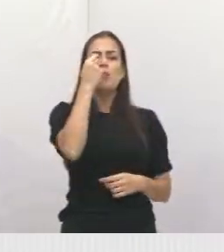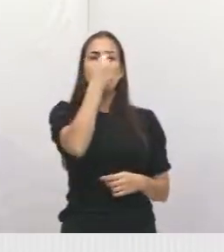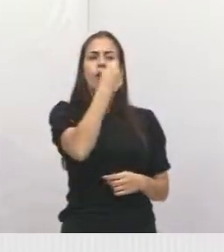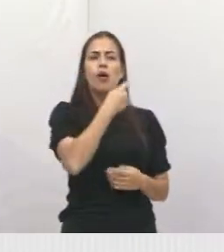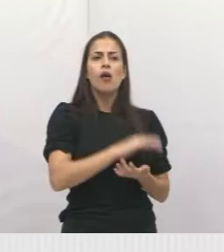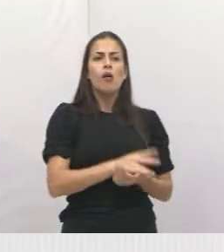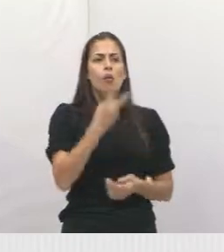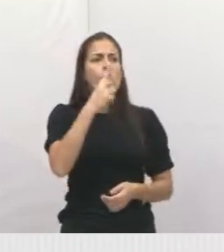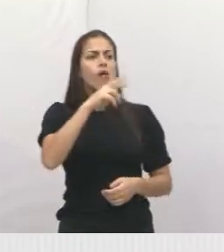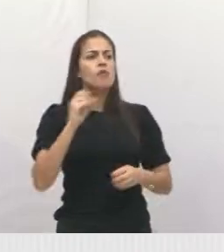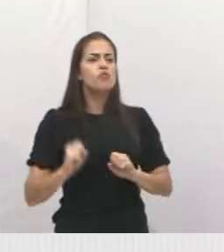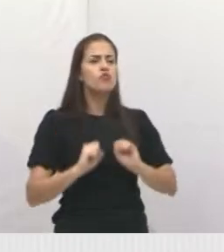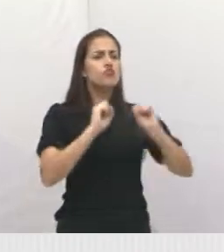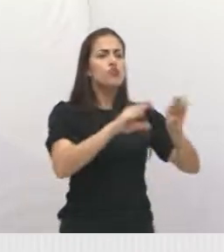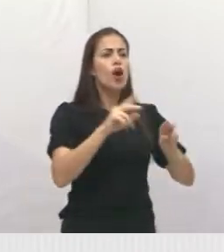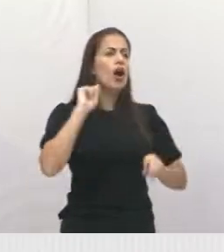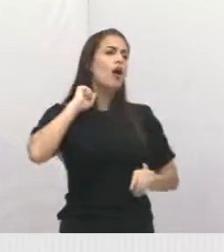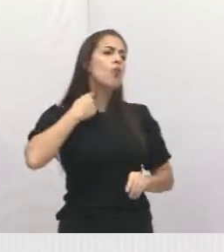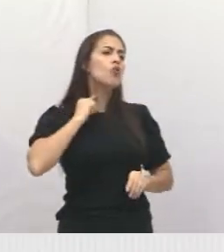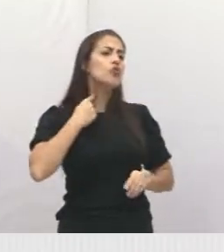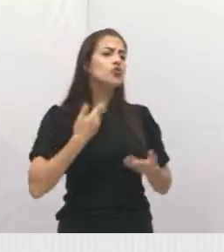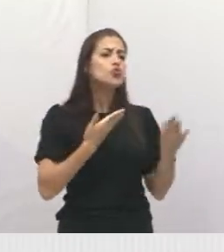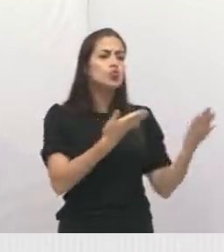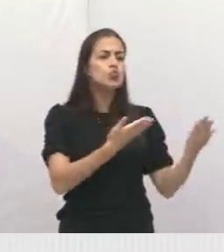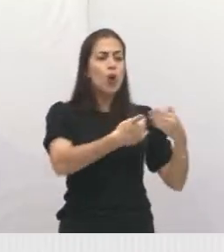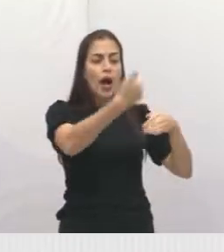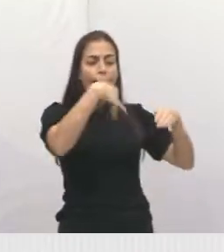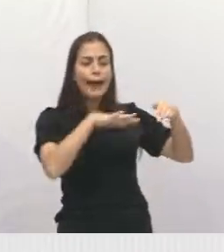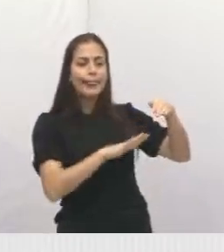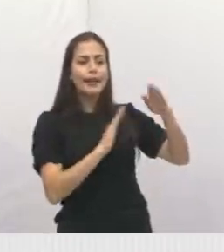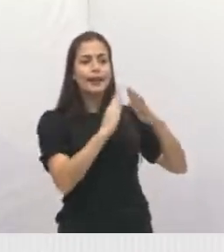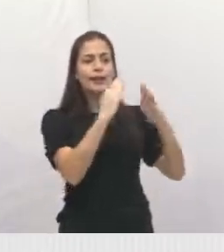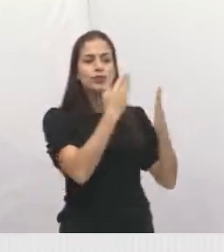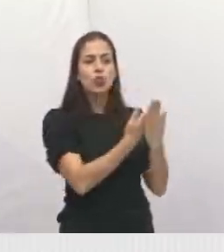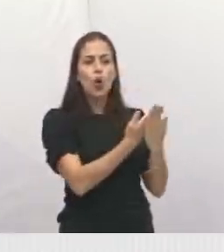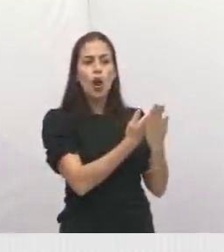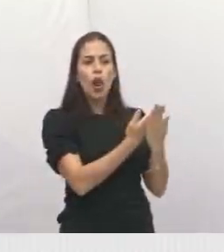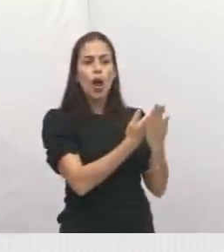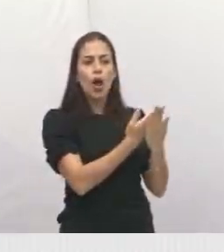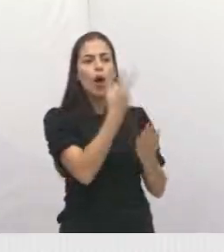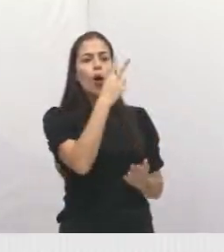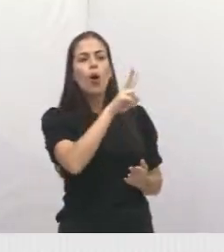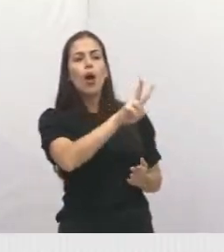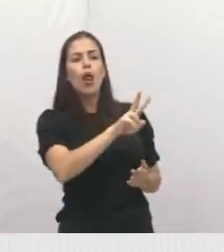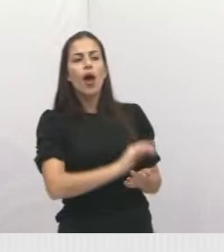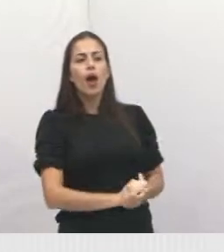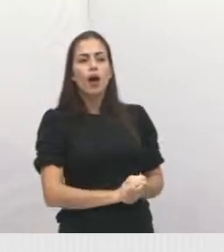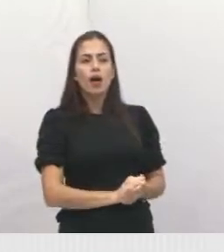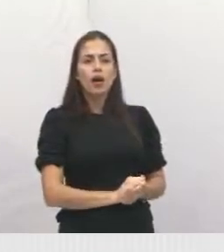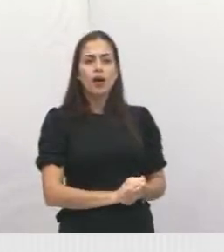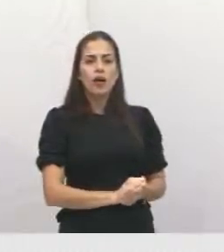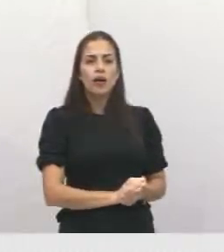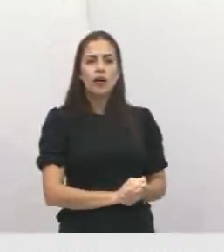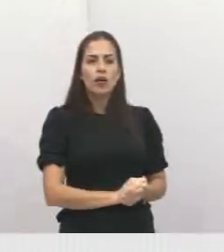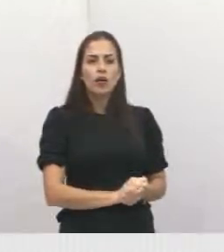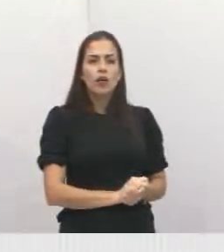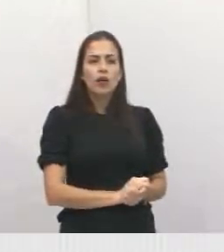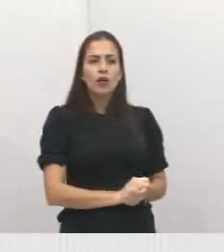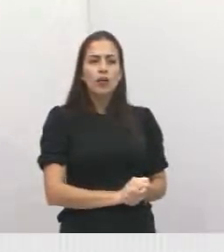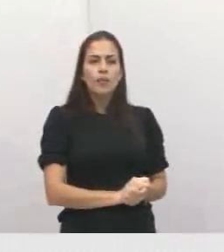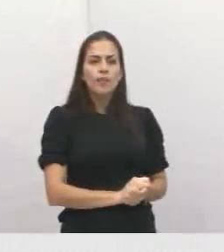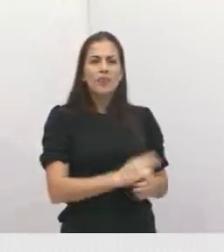vício aqui atrás da escola, onde a gente está aqui atrás da escola. Esse lixo, mostra para mim onde está lá. Olha onde está lá o lixo lá. Olha até onde está.